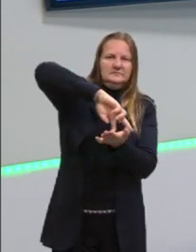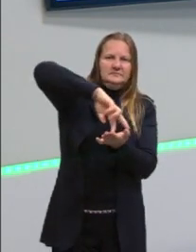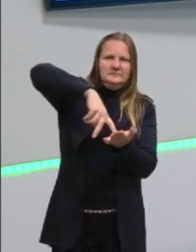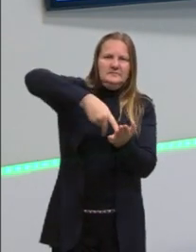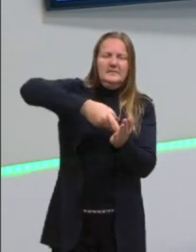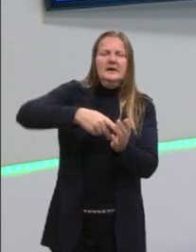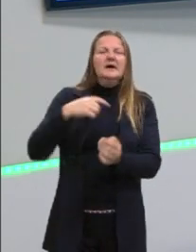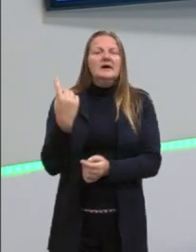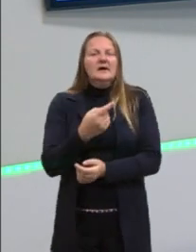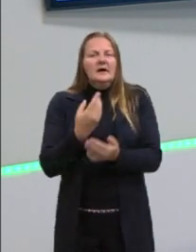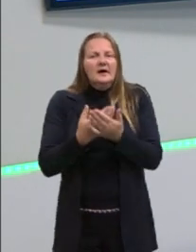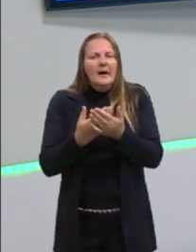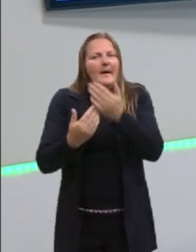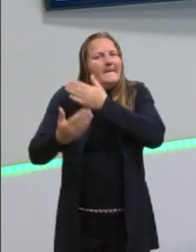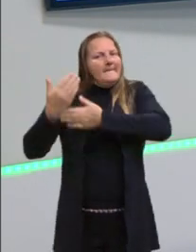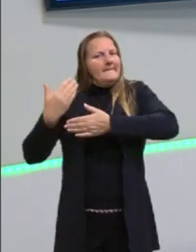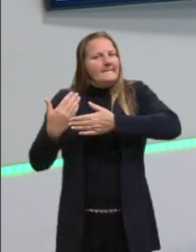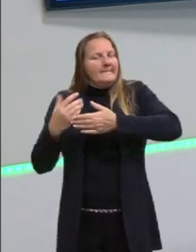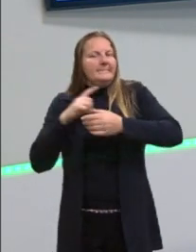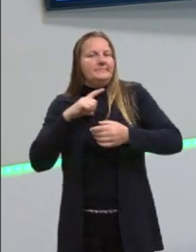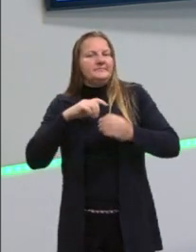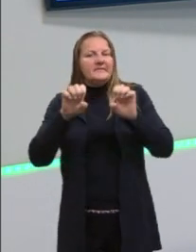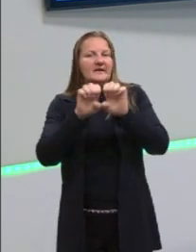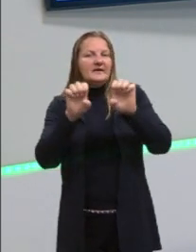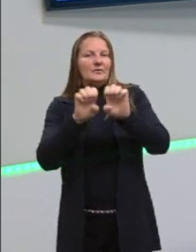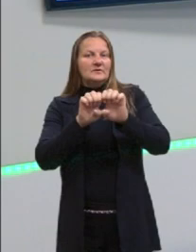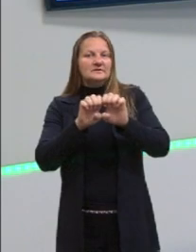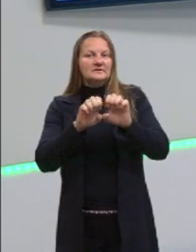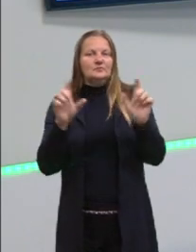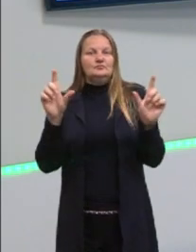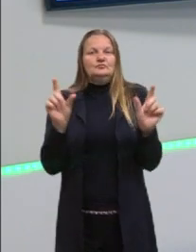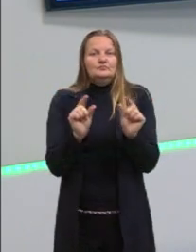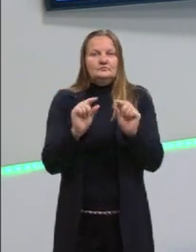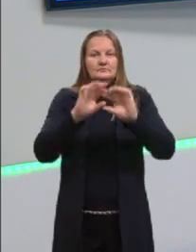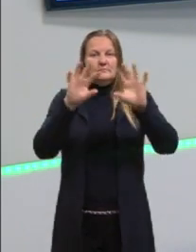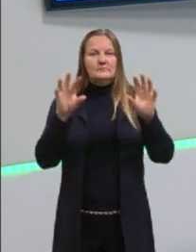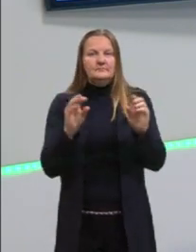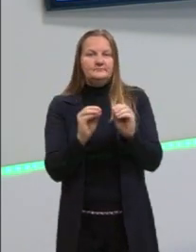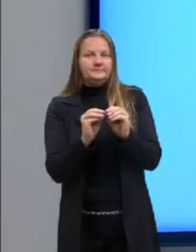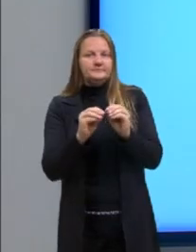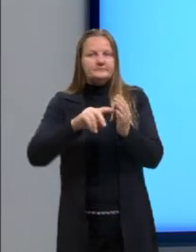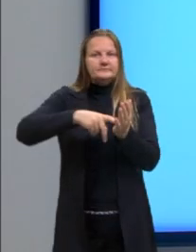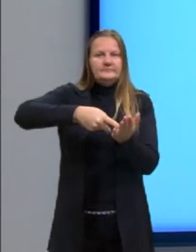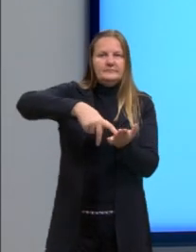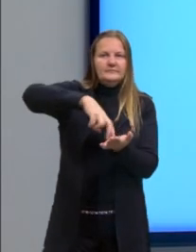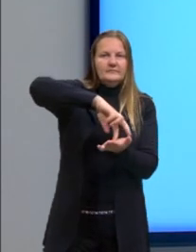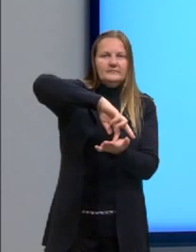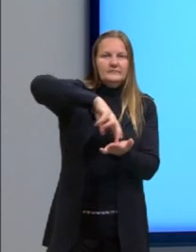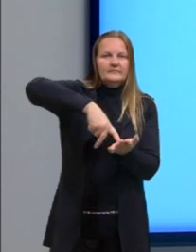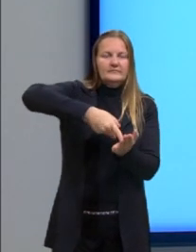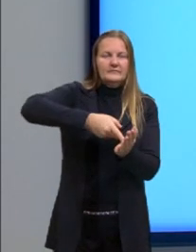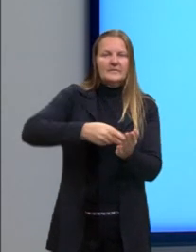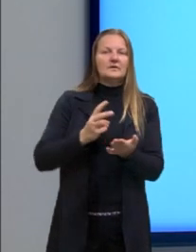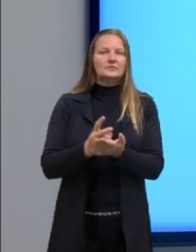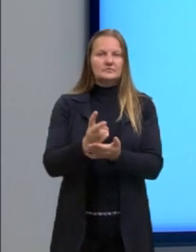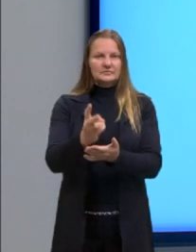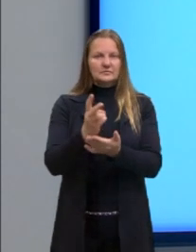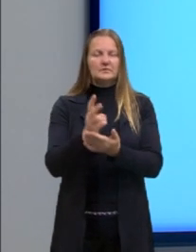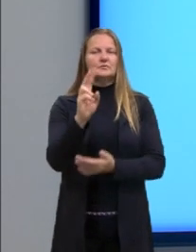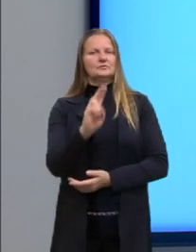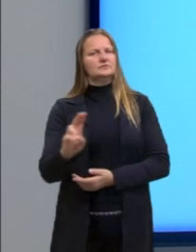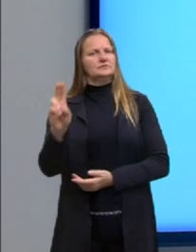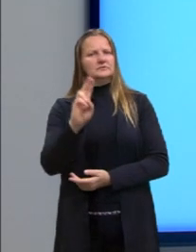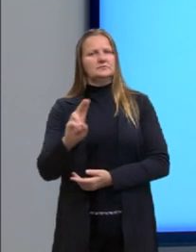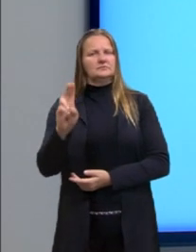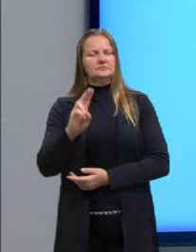Nós vimos na aula anterior a equação reduzida da circunferência. E nós vamos seguir utilizando ela